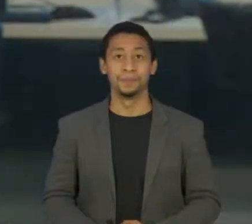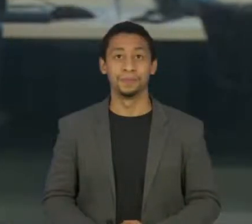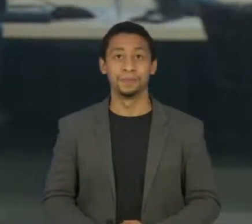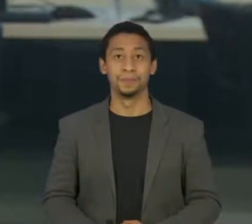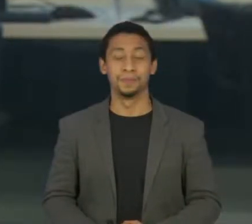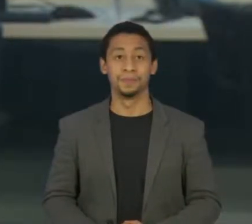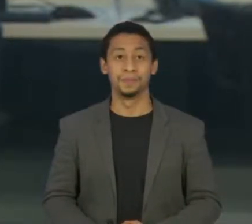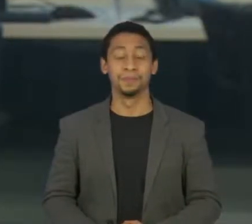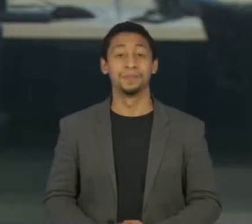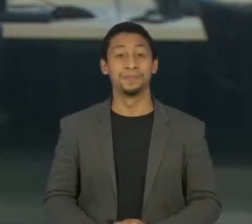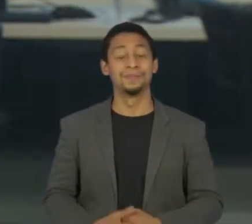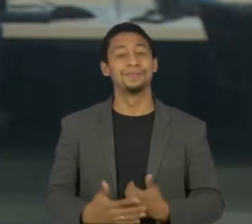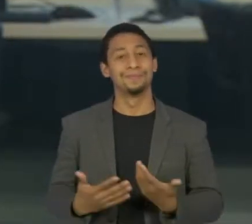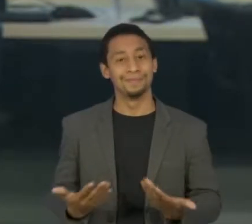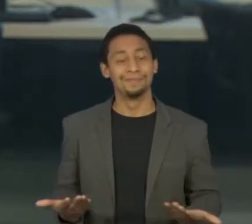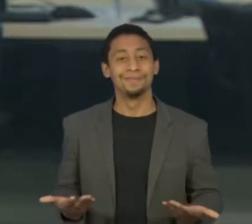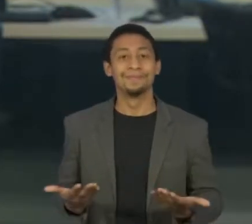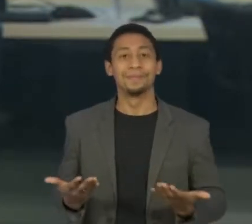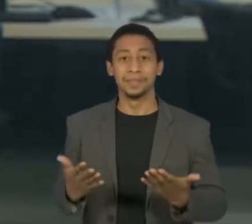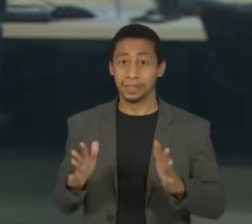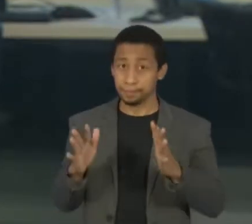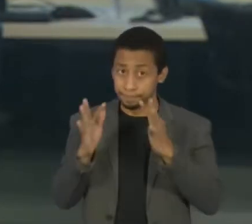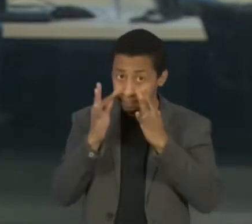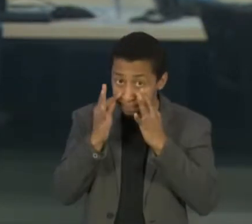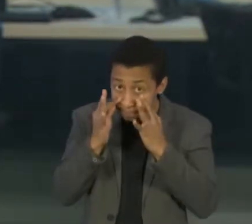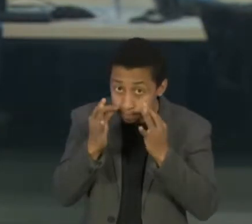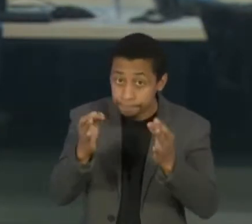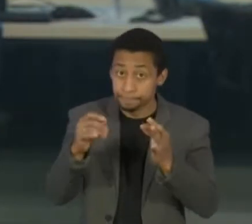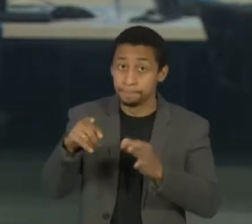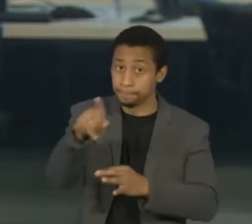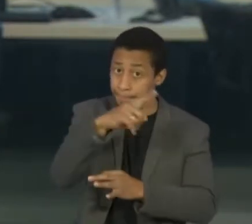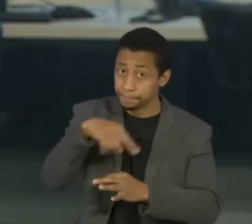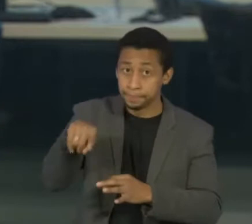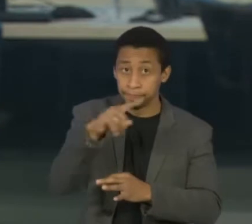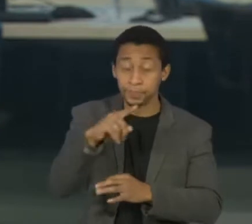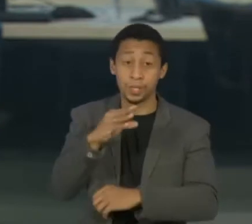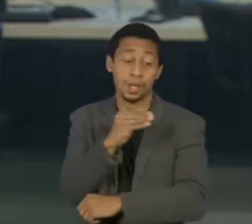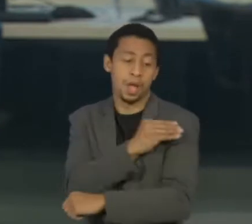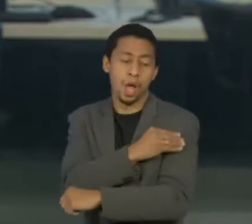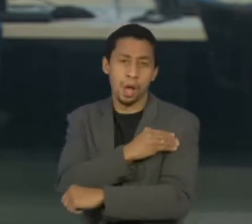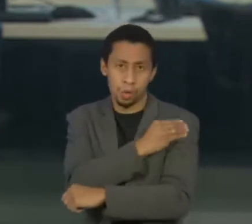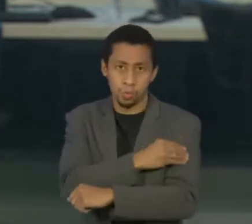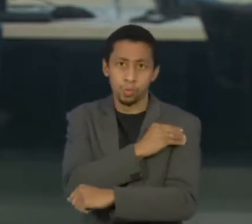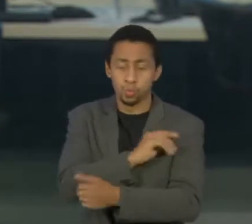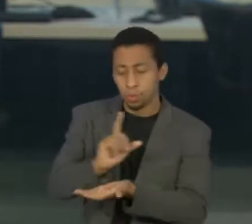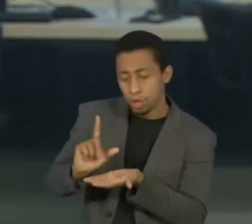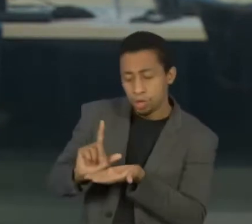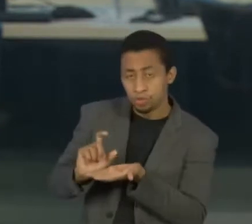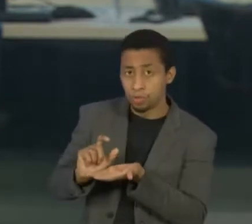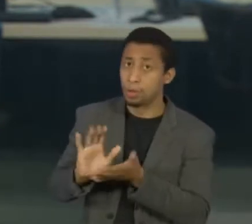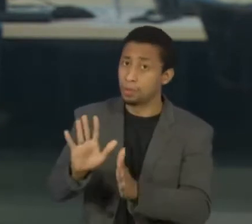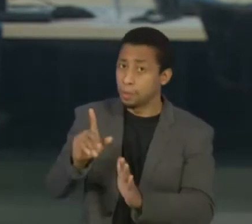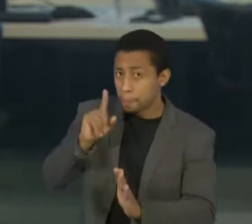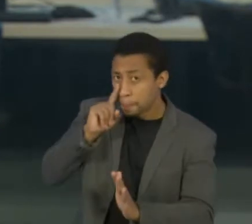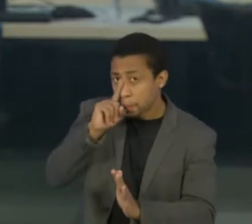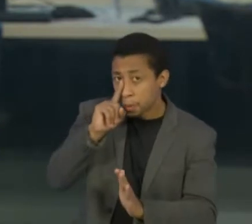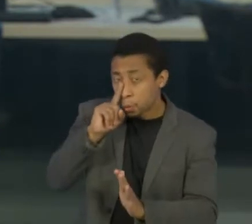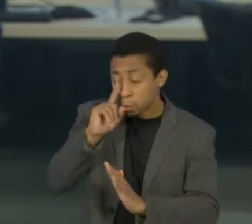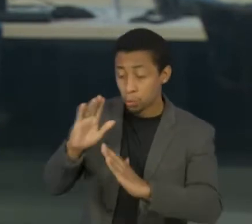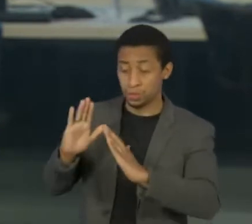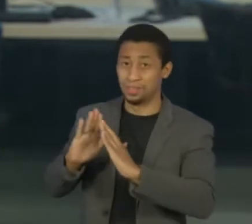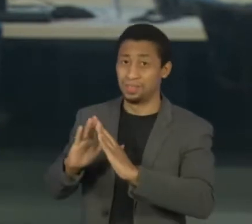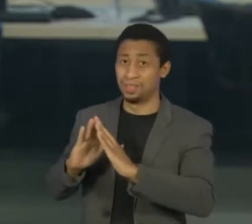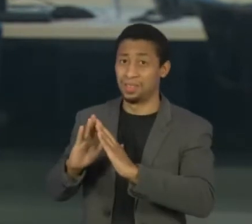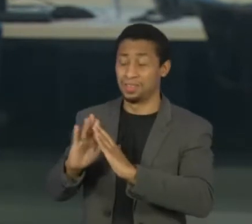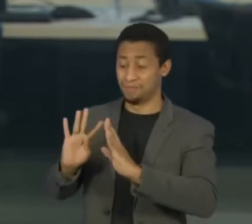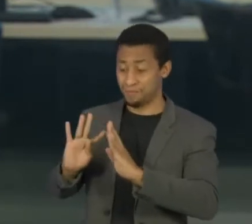A gente começa essa edição com um alerta. De herói, o álcool em gel pode virar um vilão dentro de casa durante